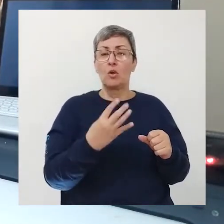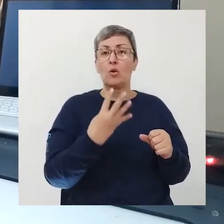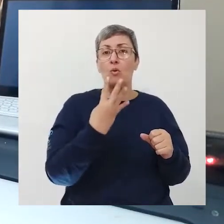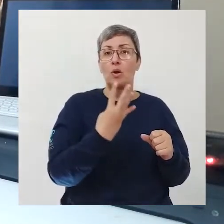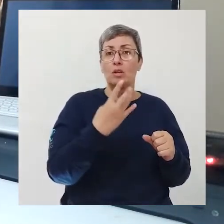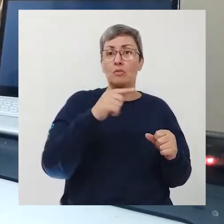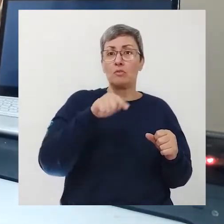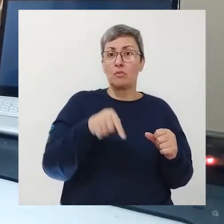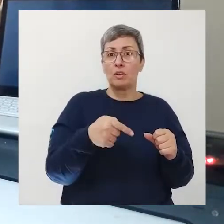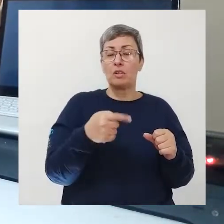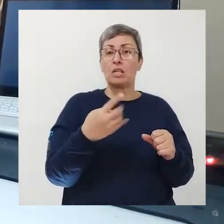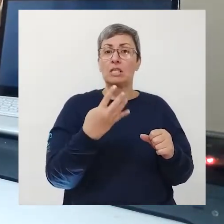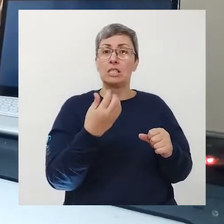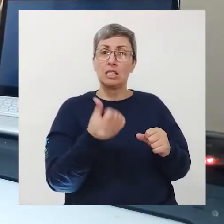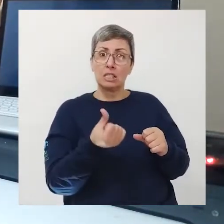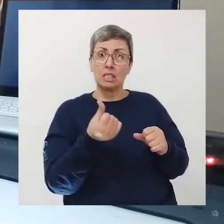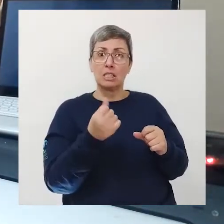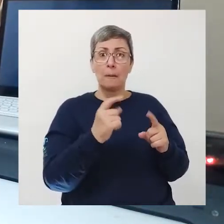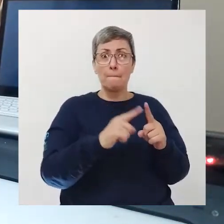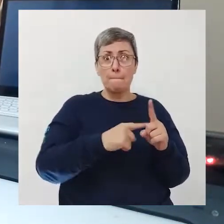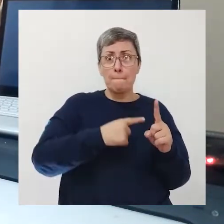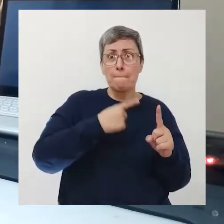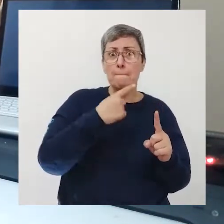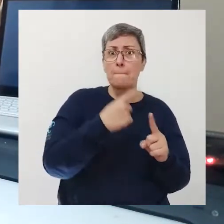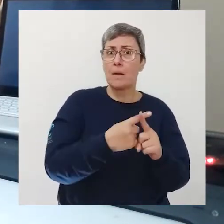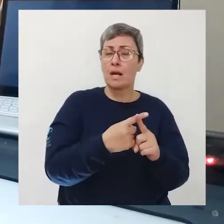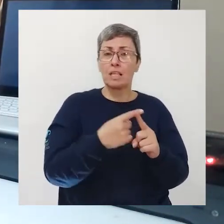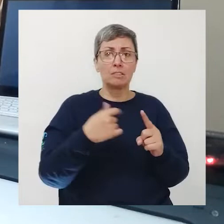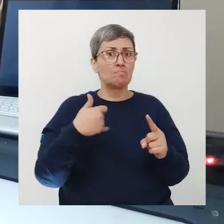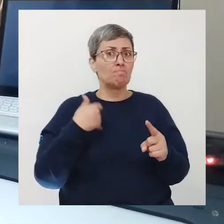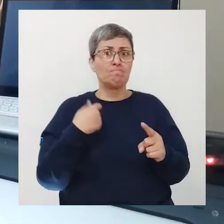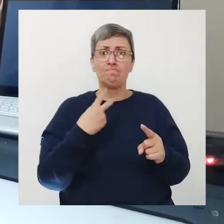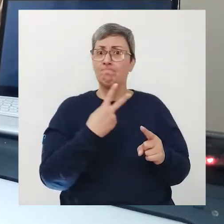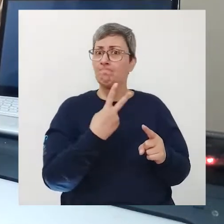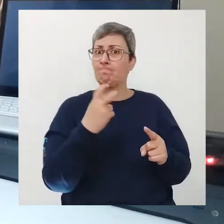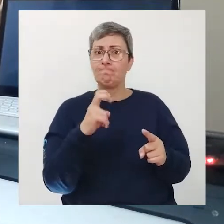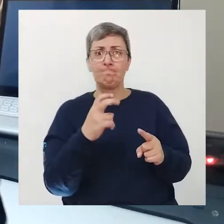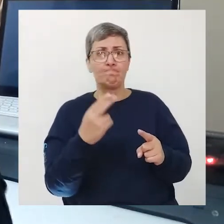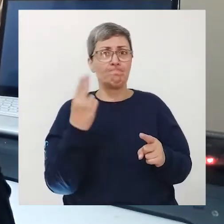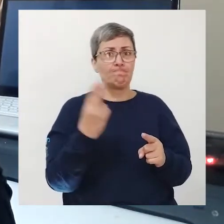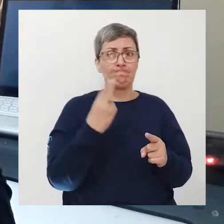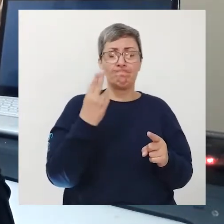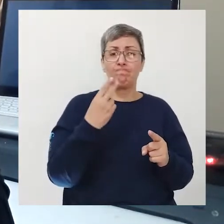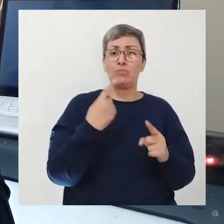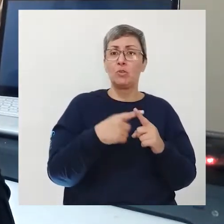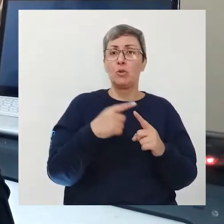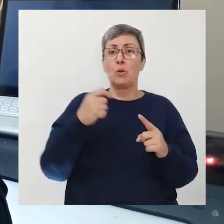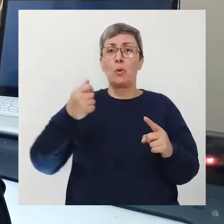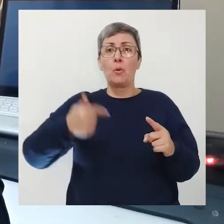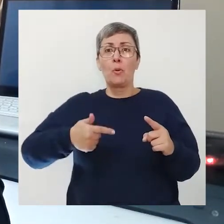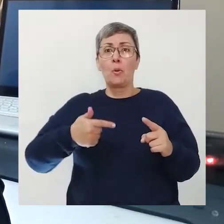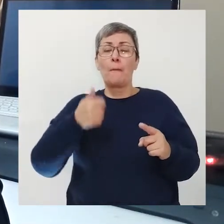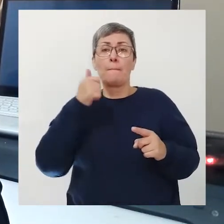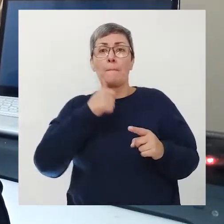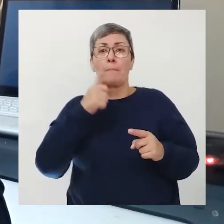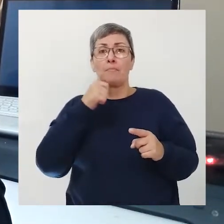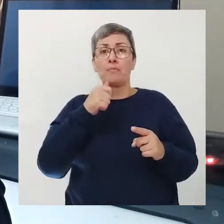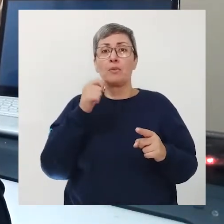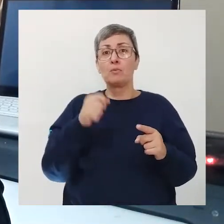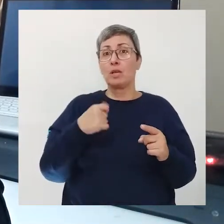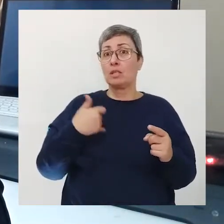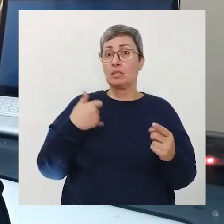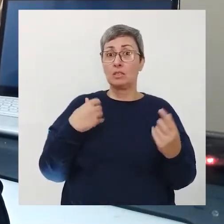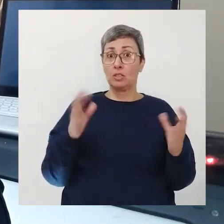,6 vezes mais chance de não completar os 25 anos do que uma mulher do